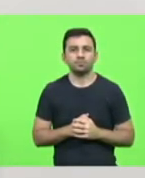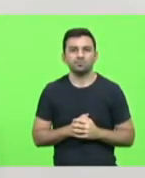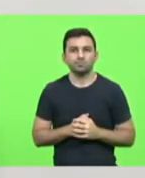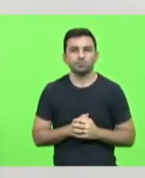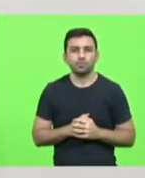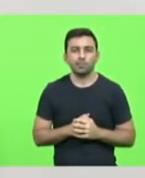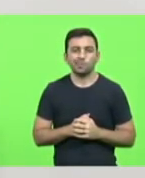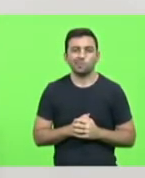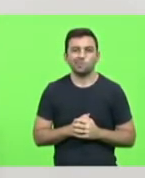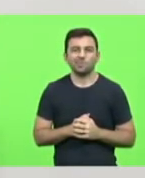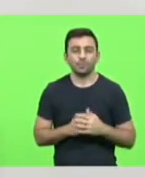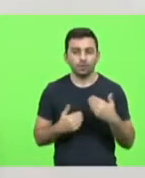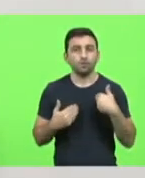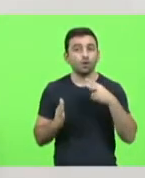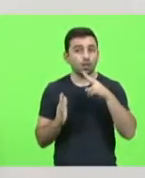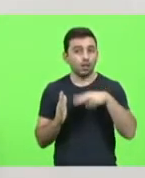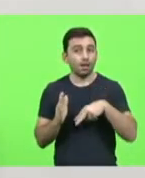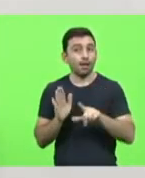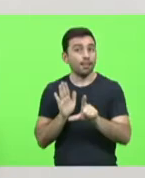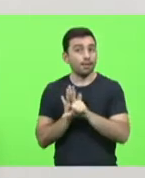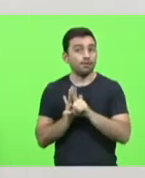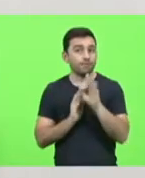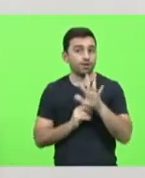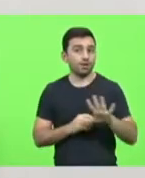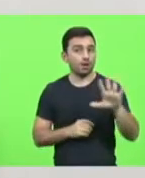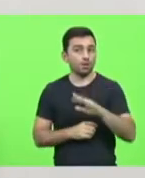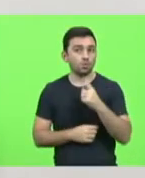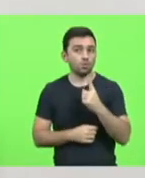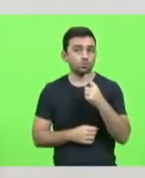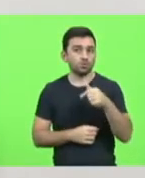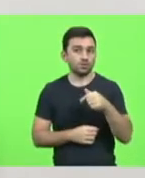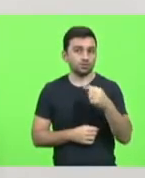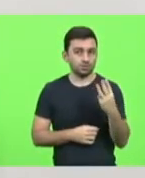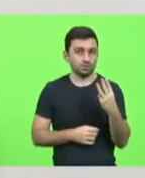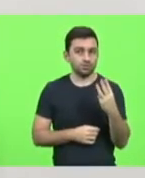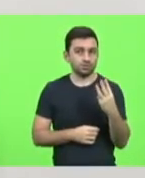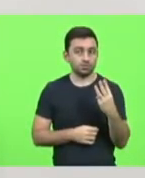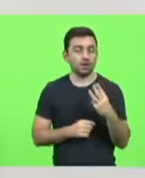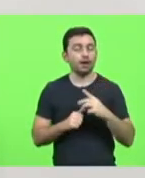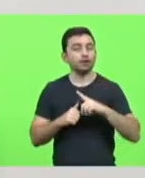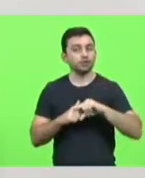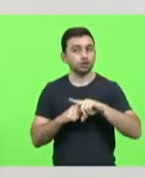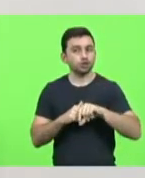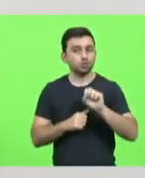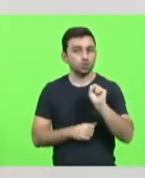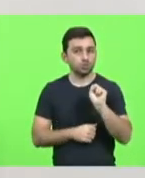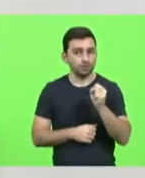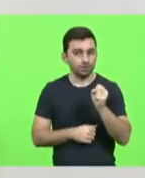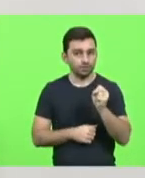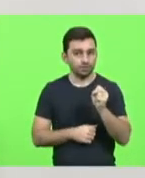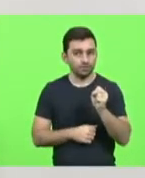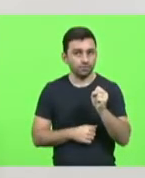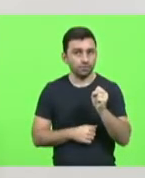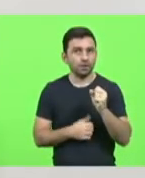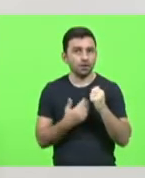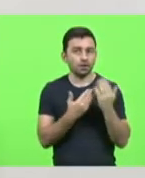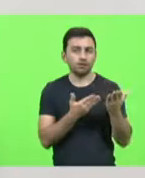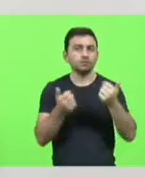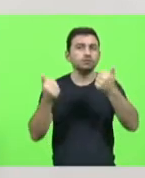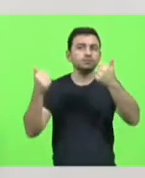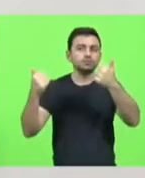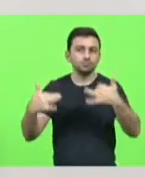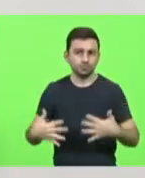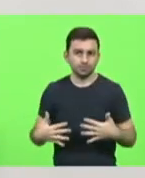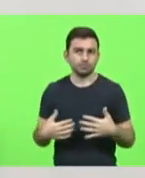um trecho da Lei Federal 173, lá no artigo 8º, que reza da seguinte forma, o